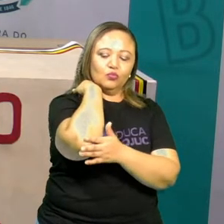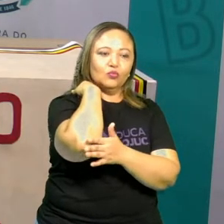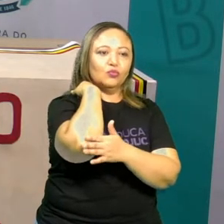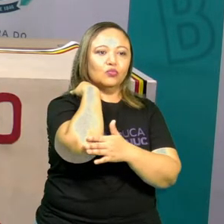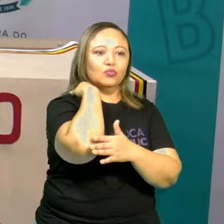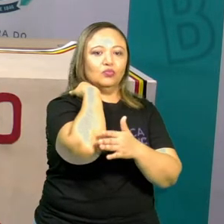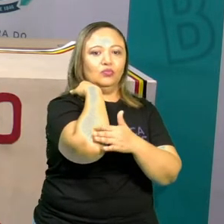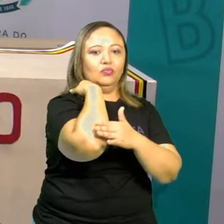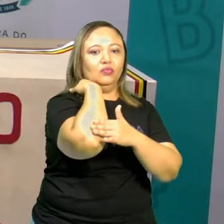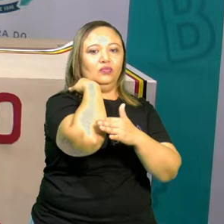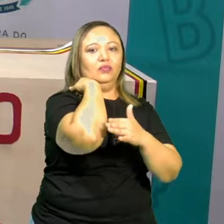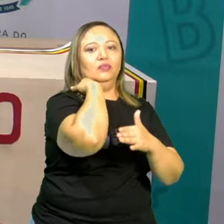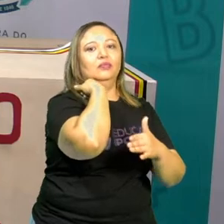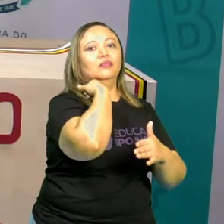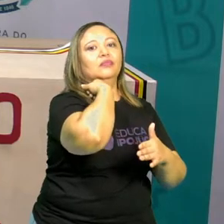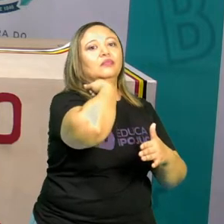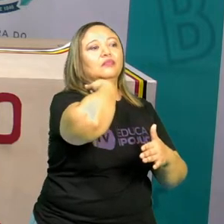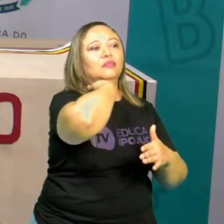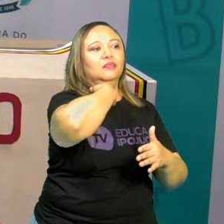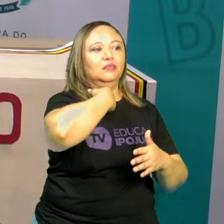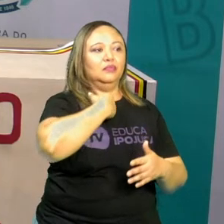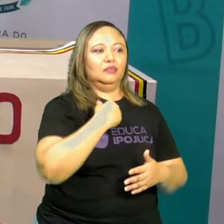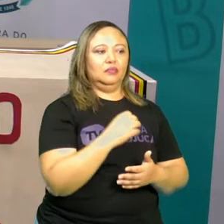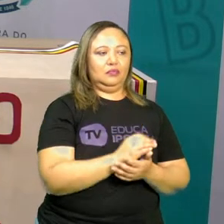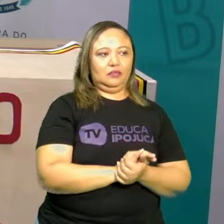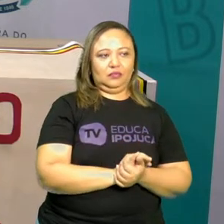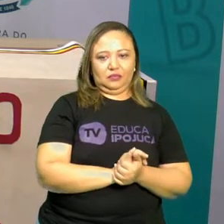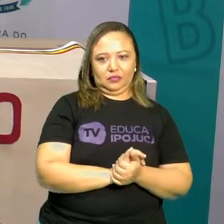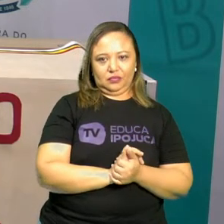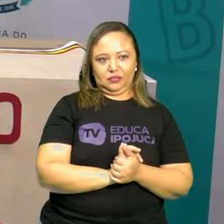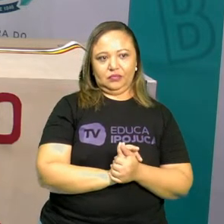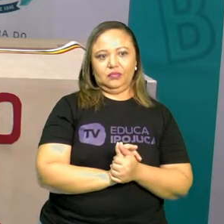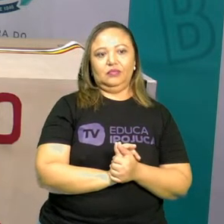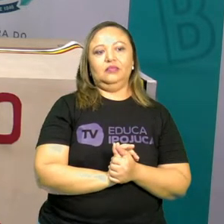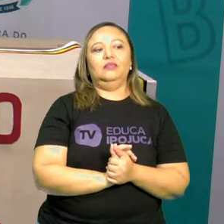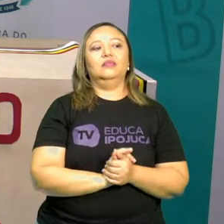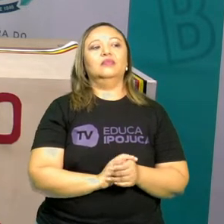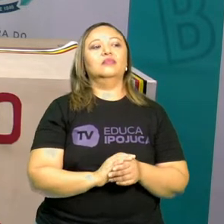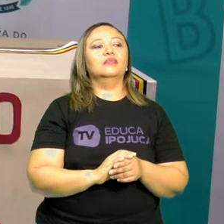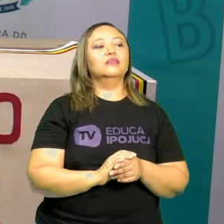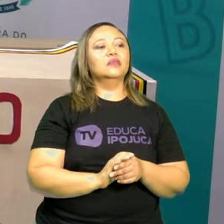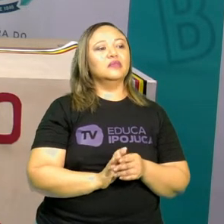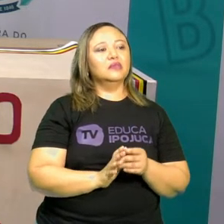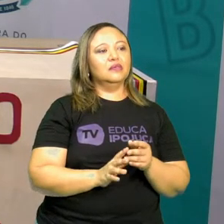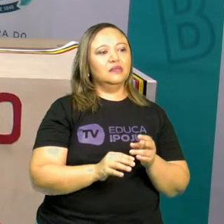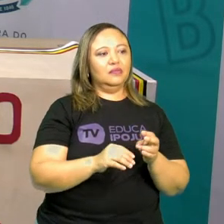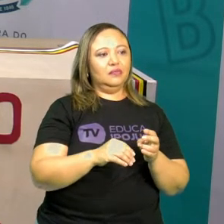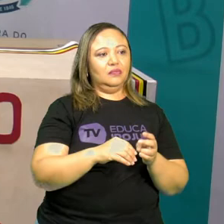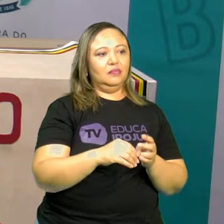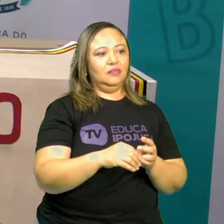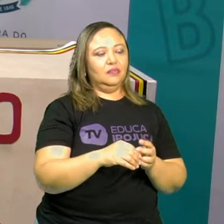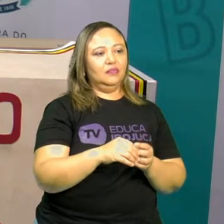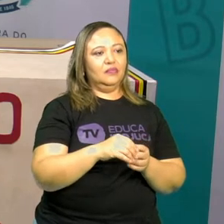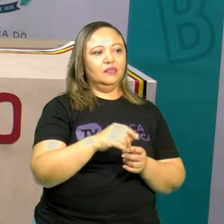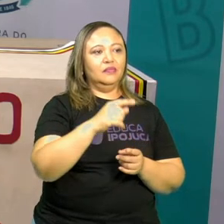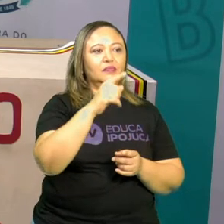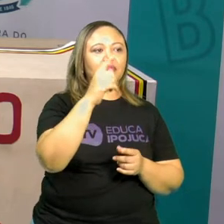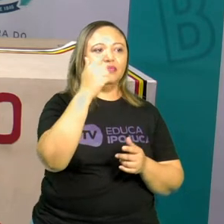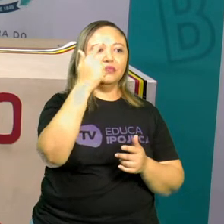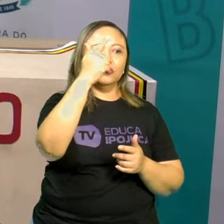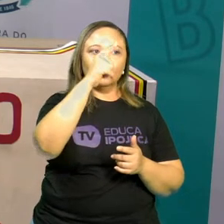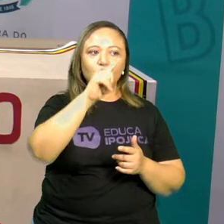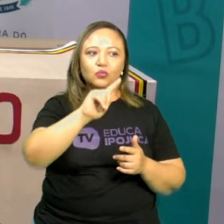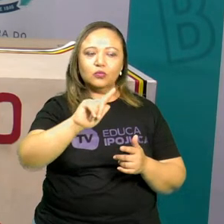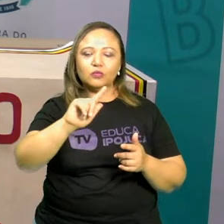ó. Com o cotovelo. Que é o nosso cumprimento do nosso novo normal. Deixa eu ver mais um comando, ó.